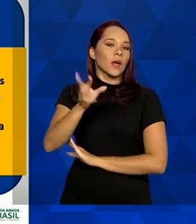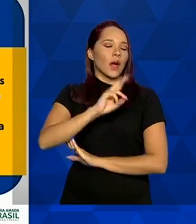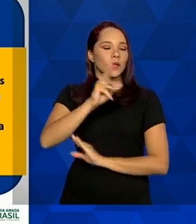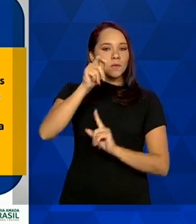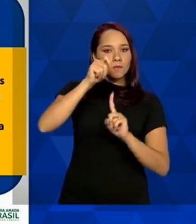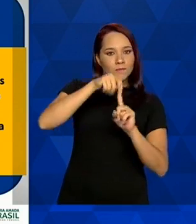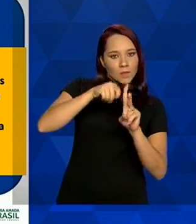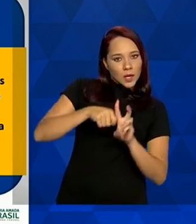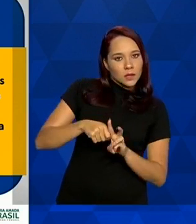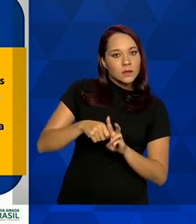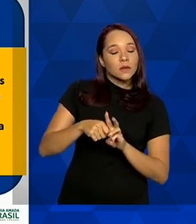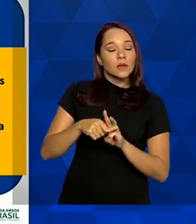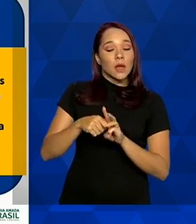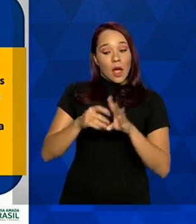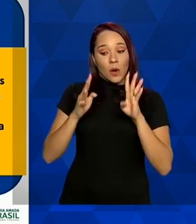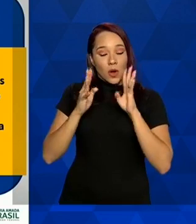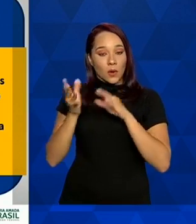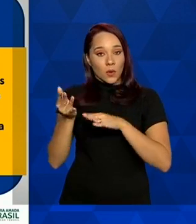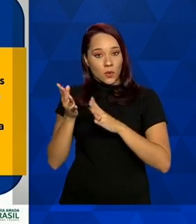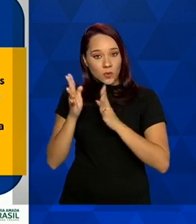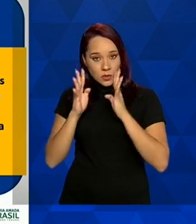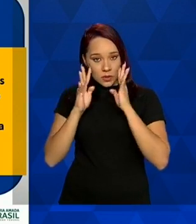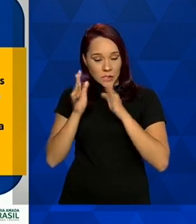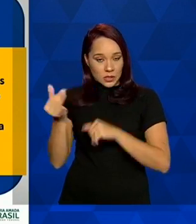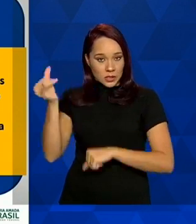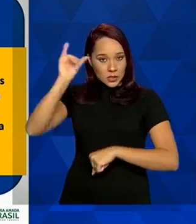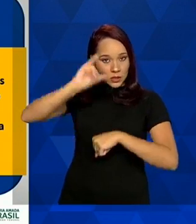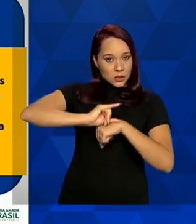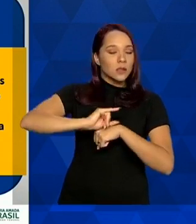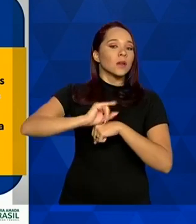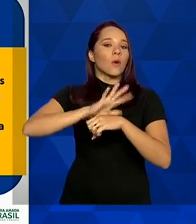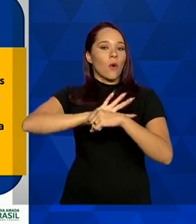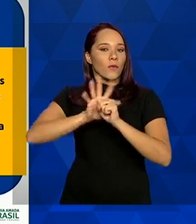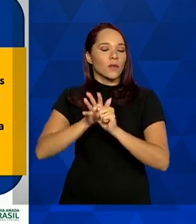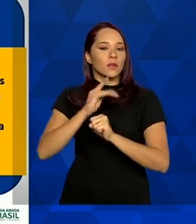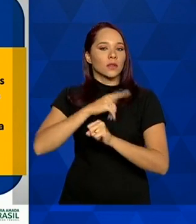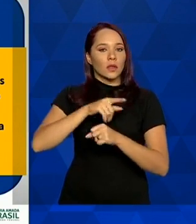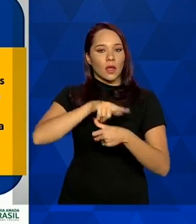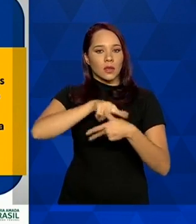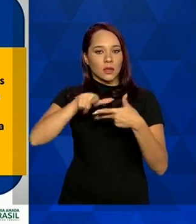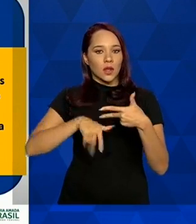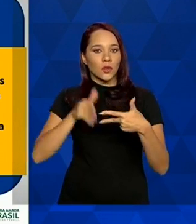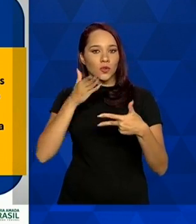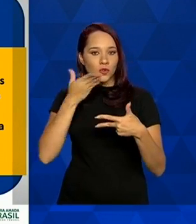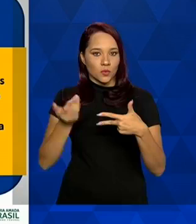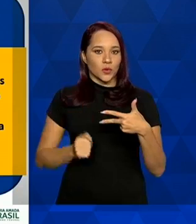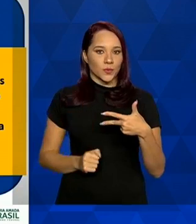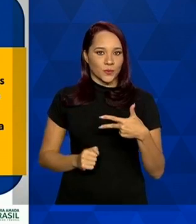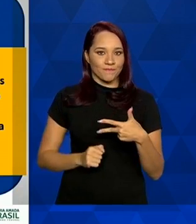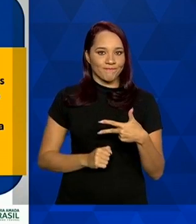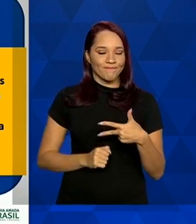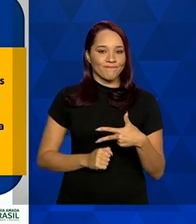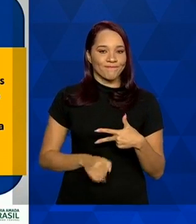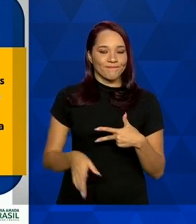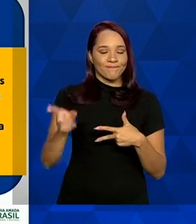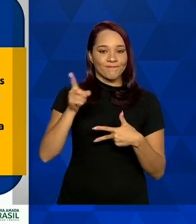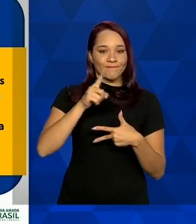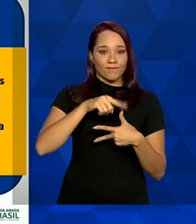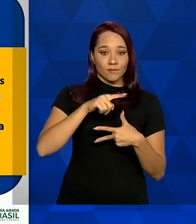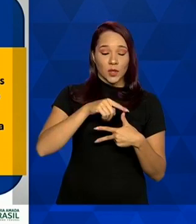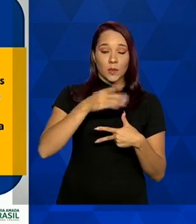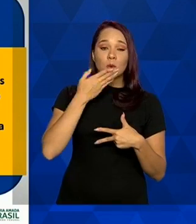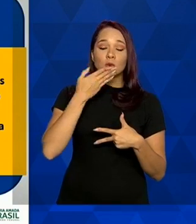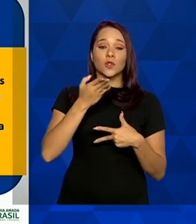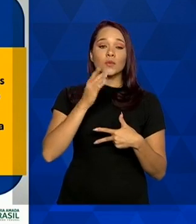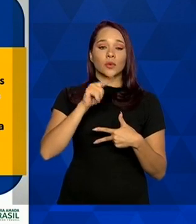O centro de atendimento ao enfrentamento da Covid-19 possui três formatos, três tipos. Um,